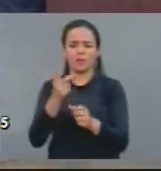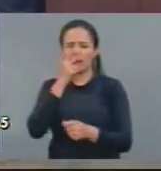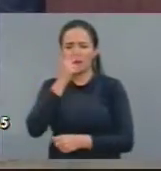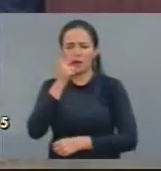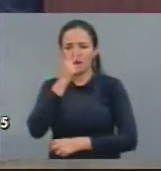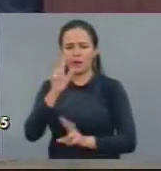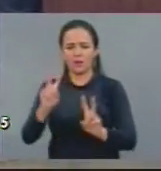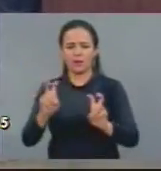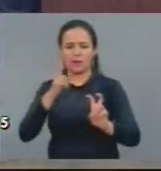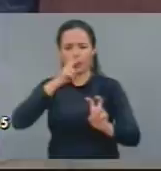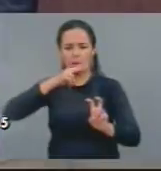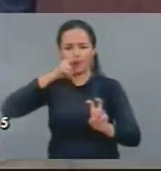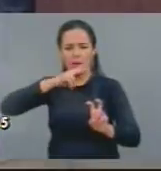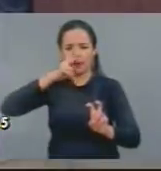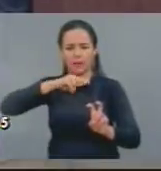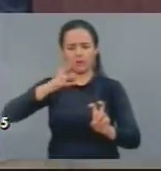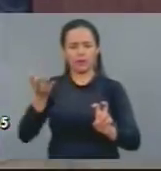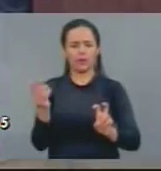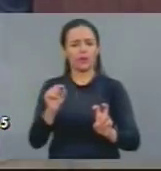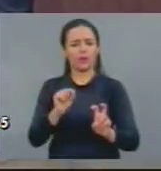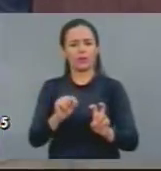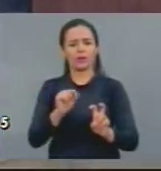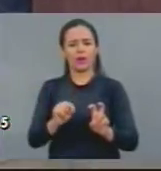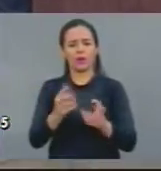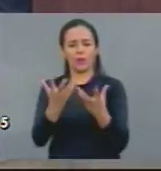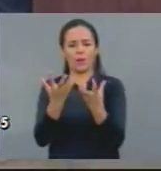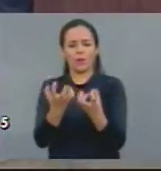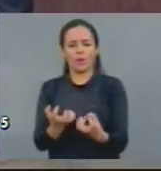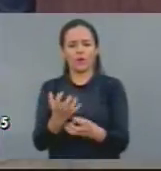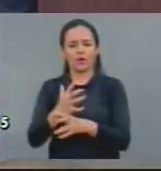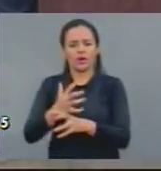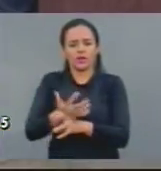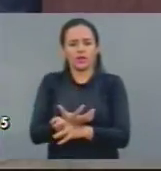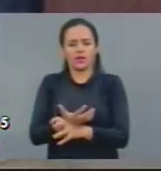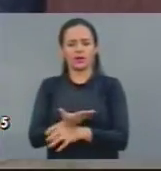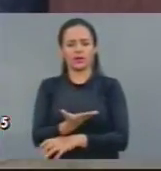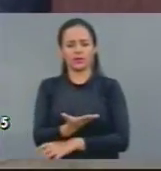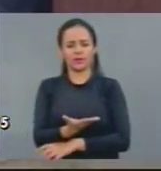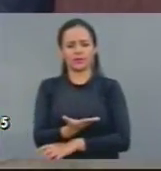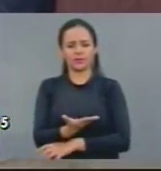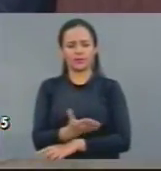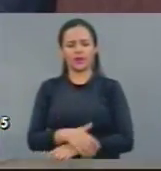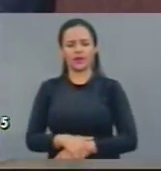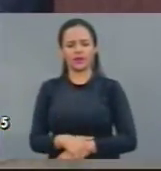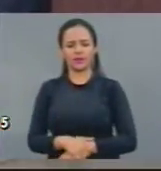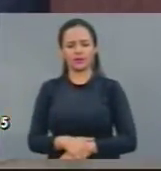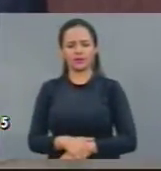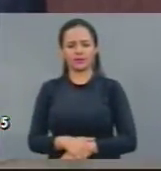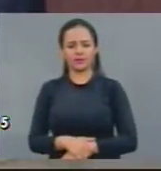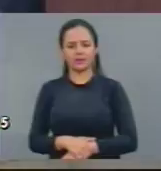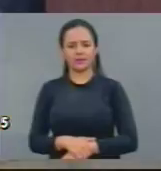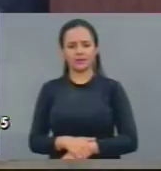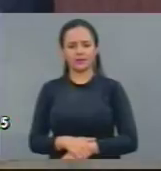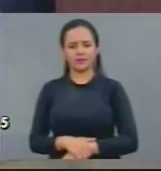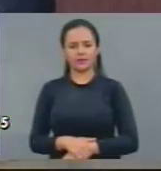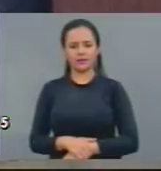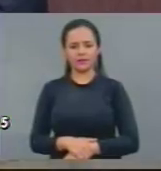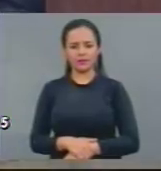Captação irregular de água, captação irregular de água, pela